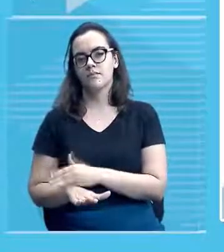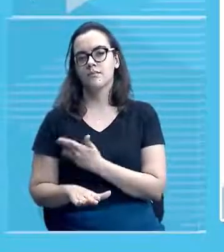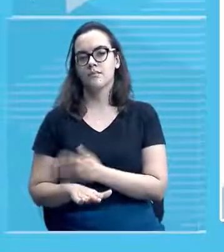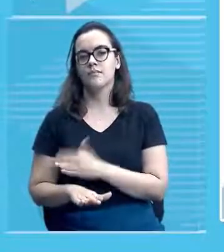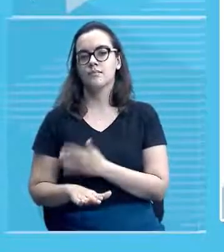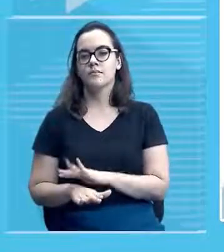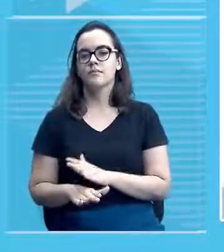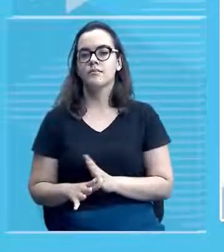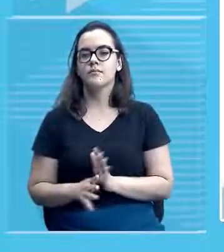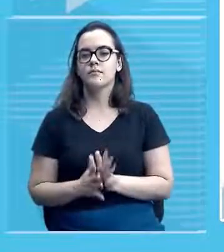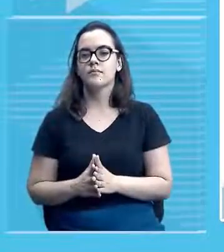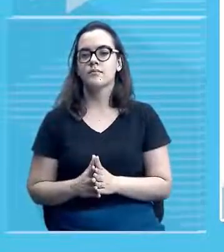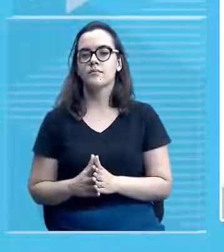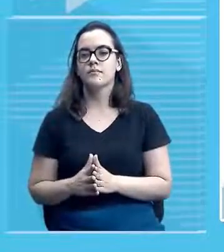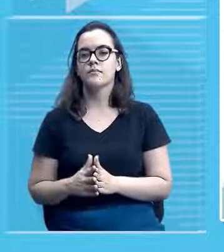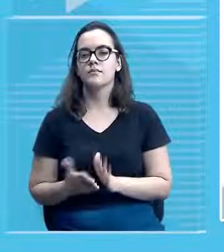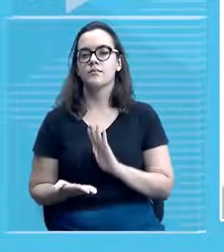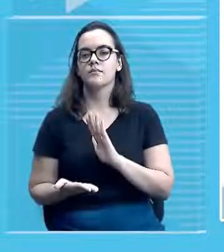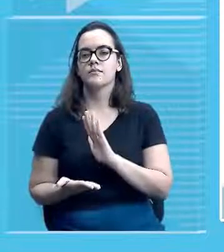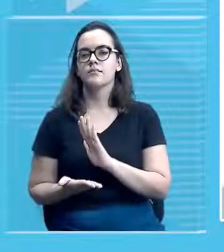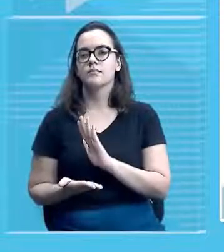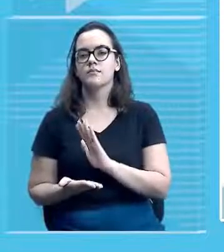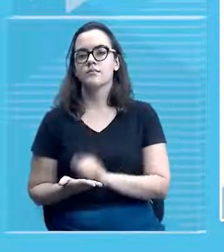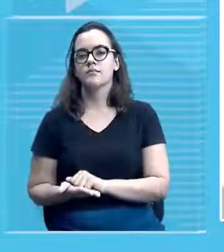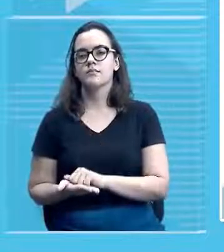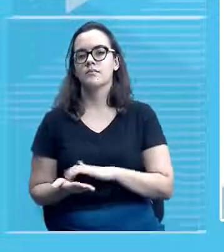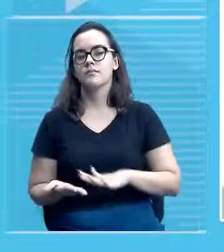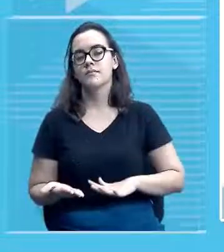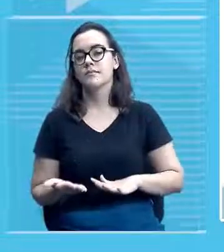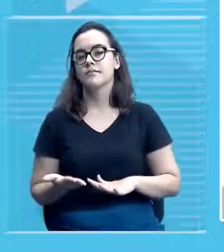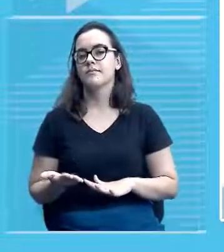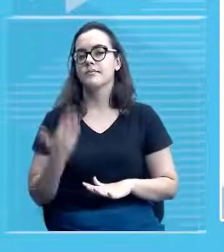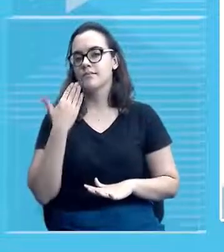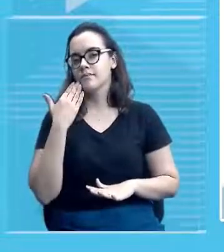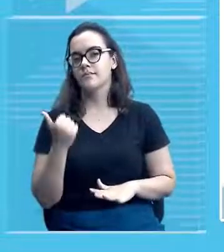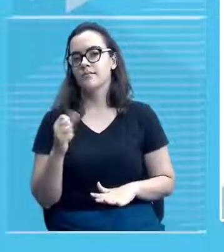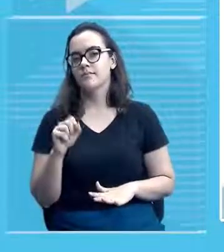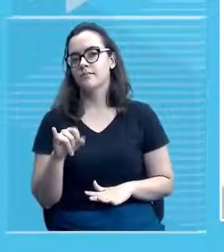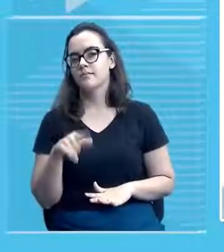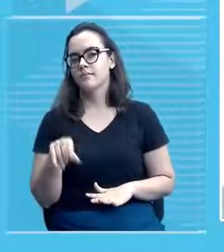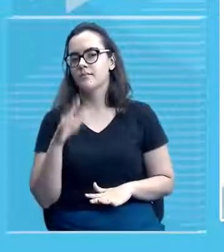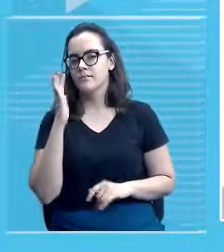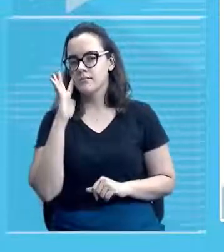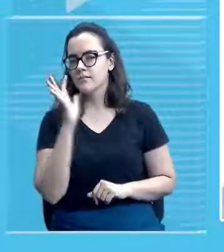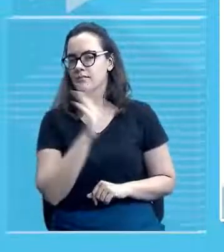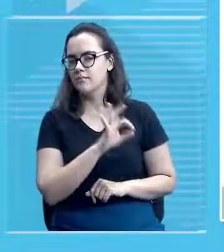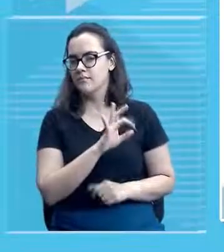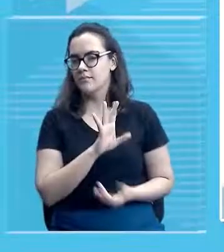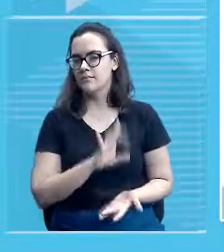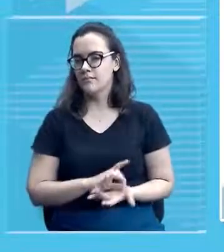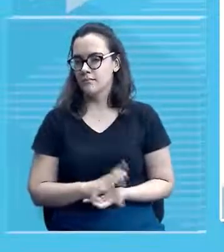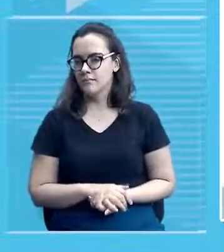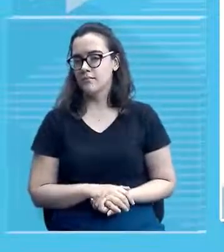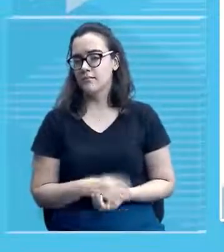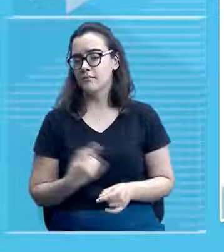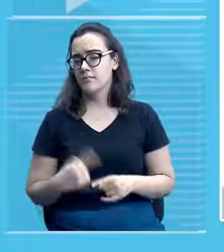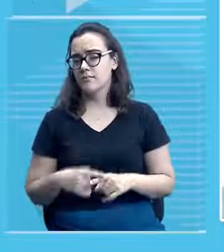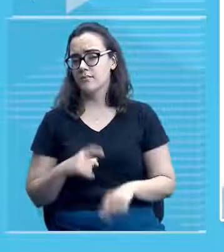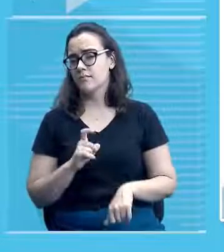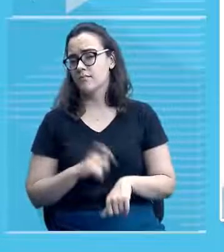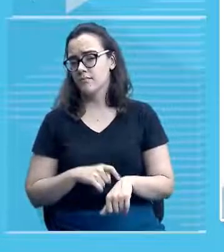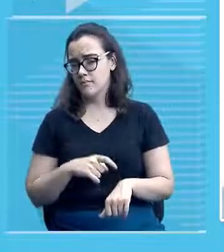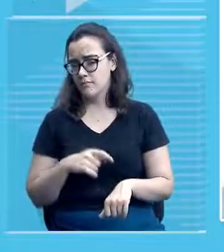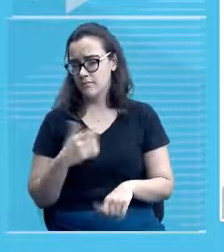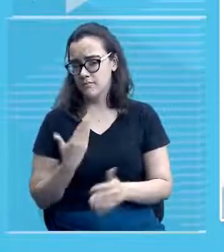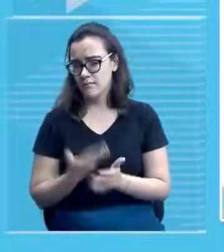pra avaliar como anda a atenção como anda os estudos de vocês né? afinal de contas o momento de estudar não é só esse que nós estamos